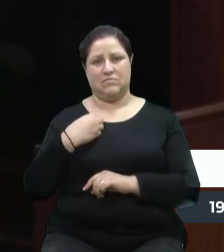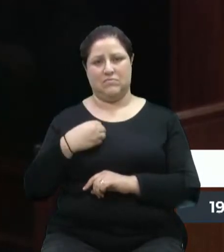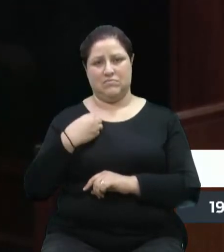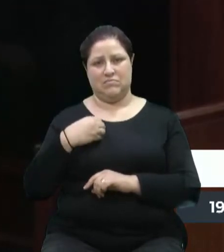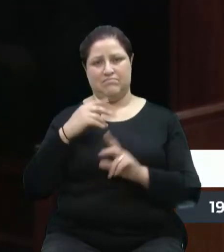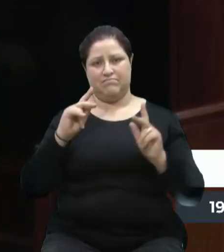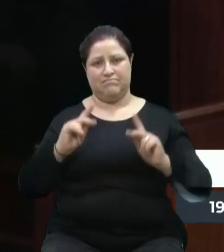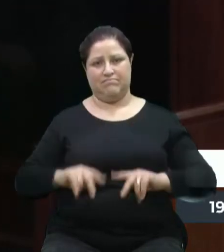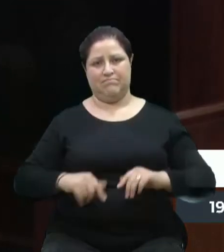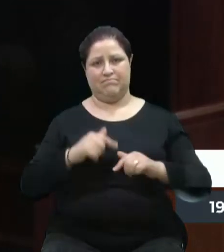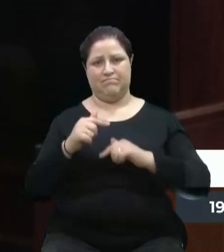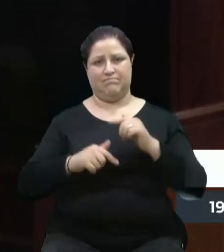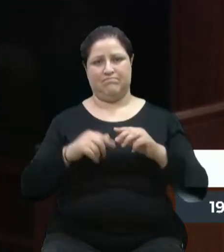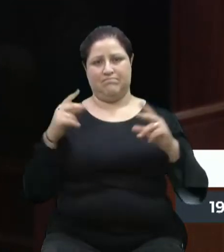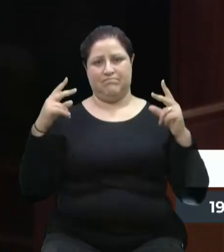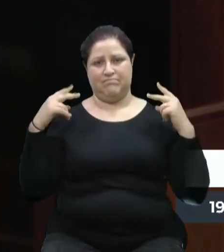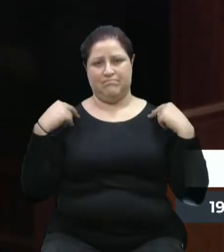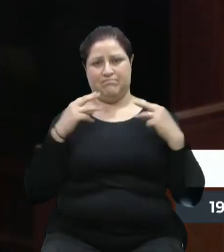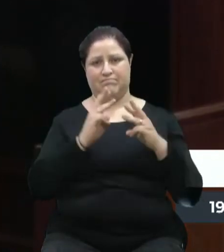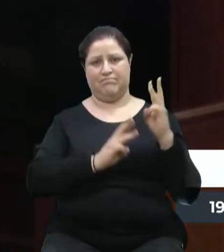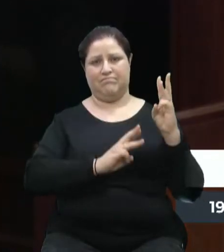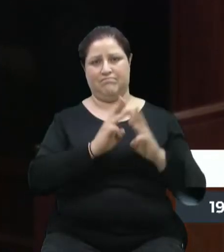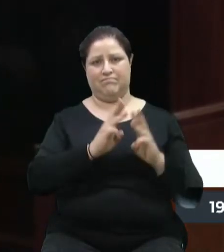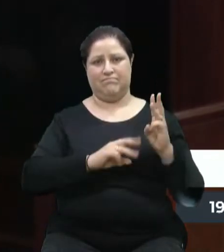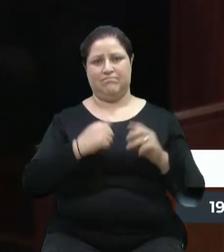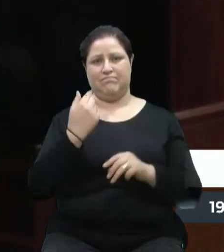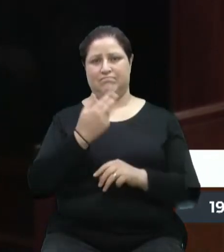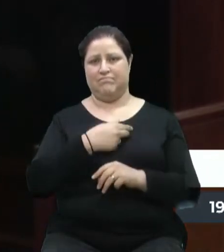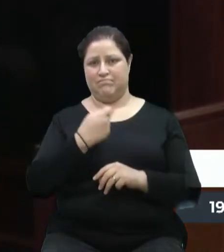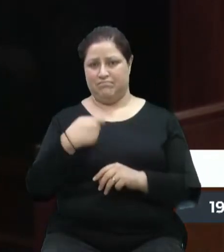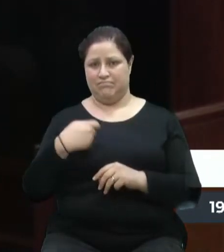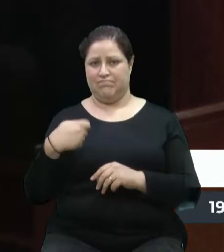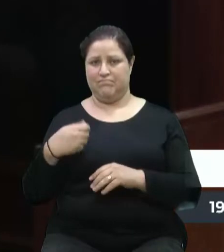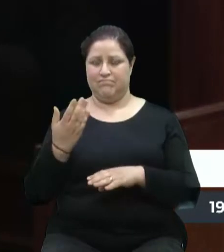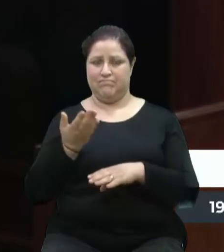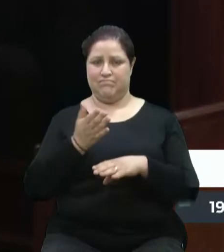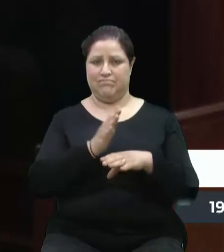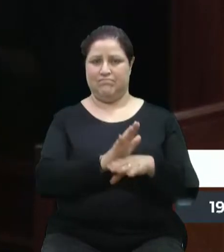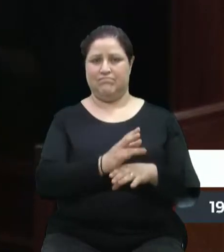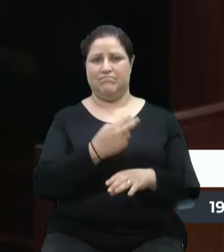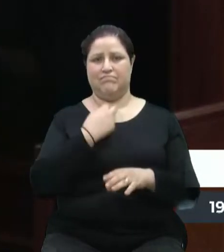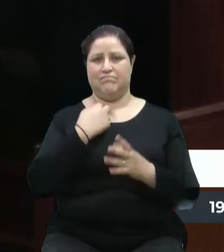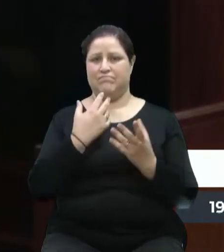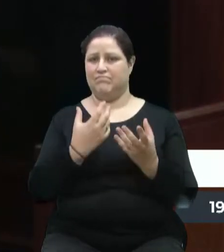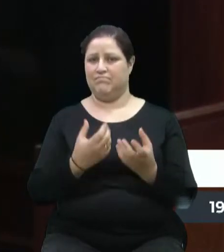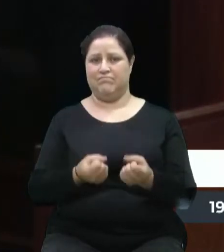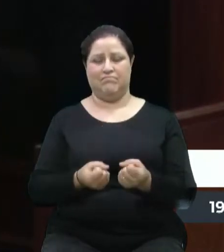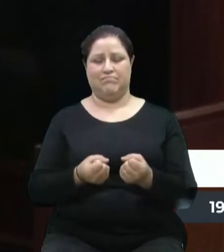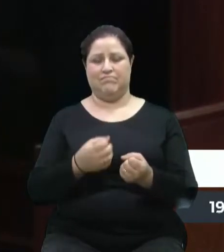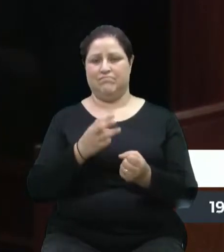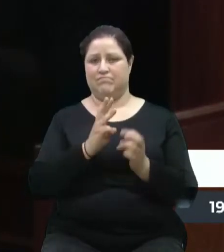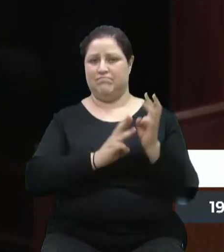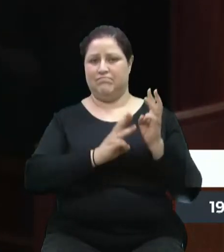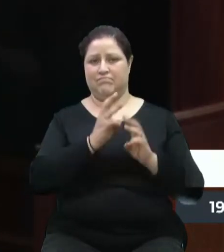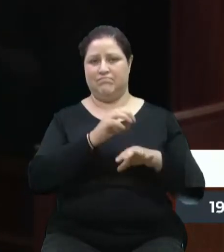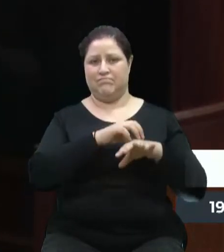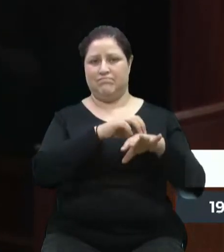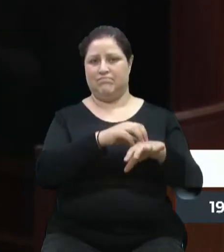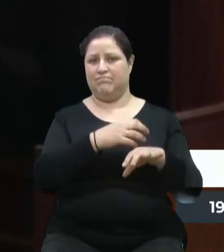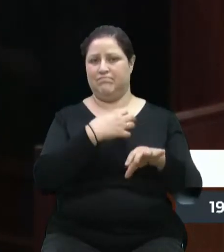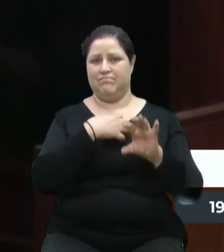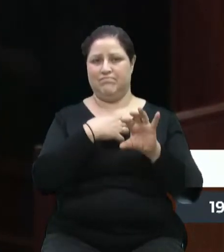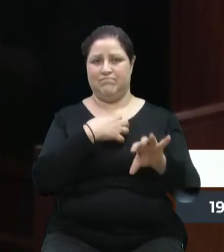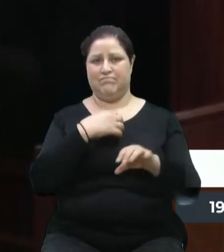E nós precisamos ajudar. Não tem mais como aceitar que o transporte seja desta forma. Aí a